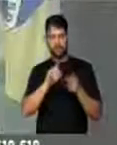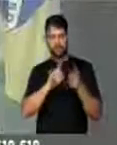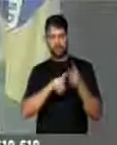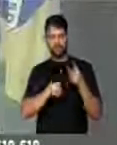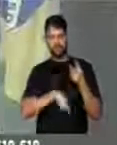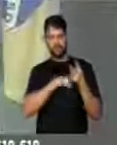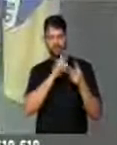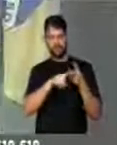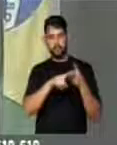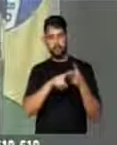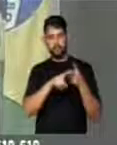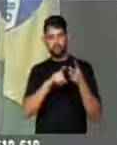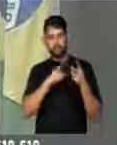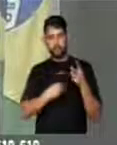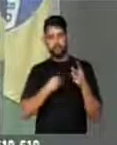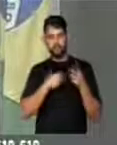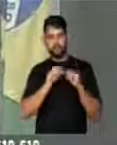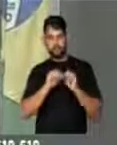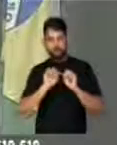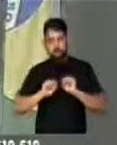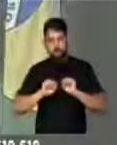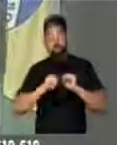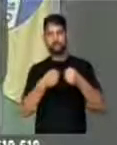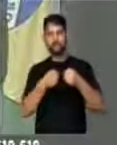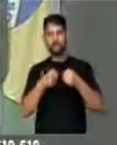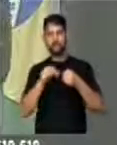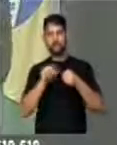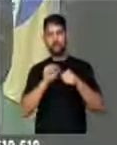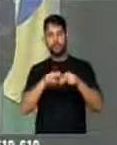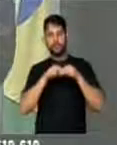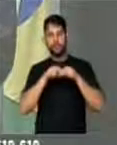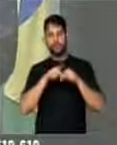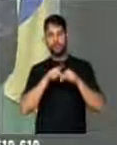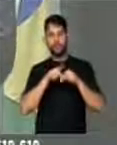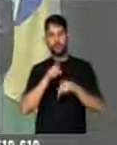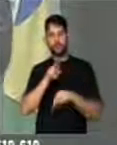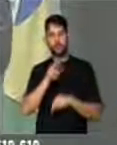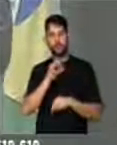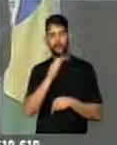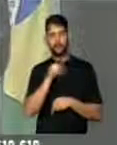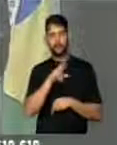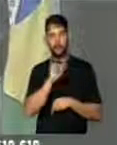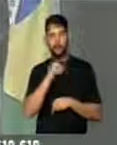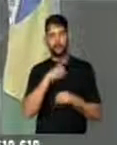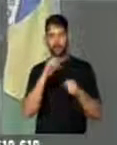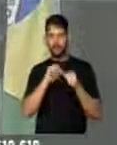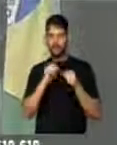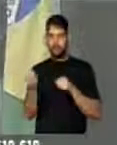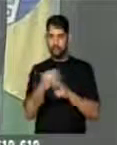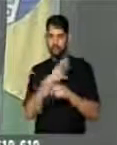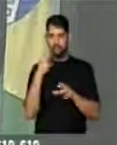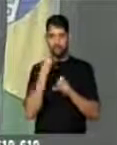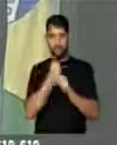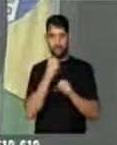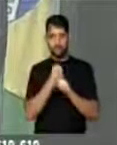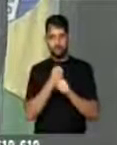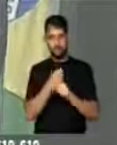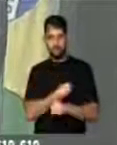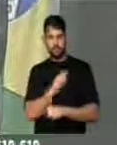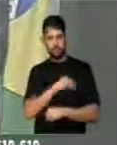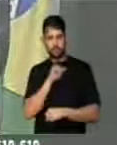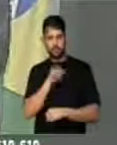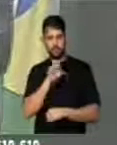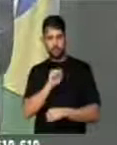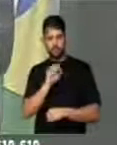Depois, temos que debruçar sobre a questão previdenciária, fazer um novo cálculo atuarial do